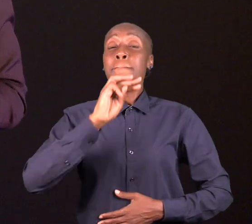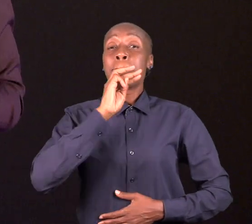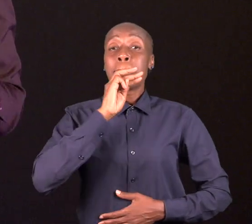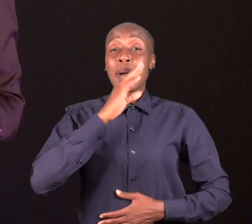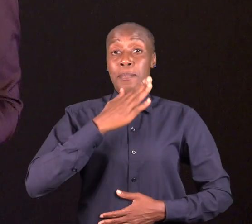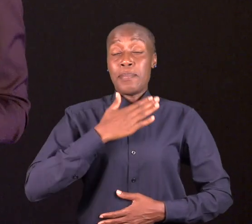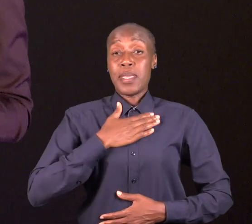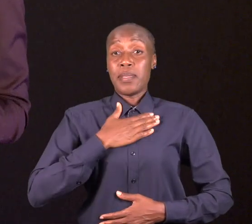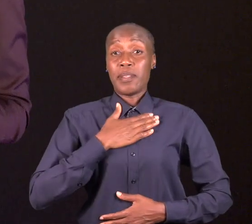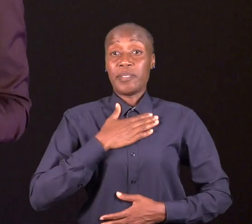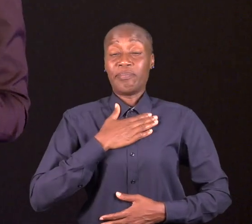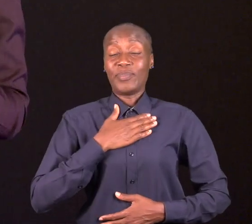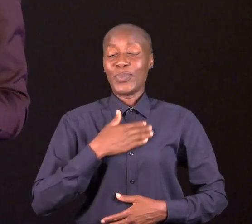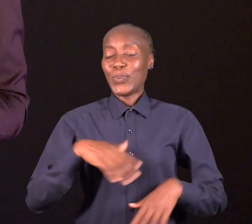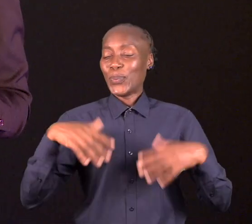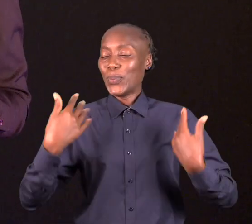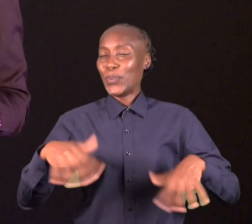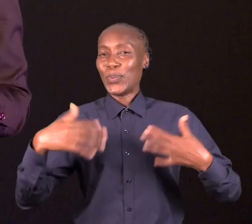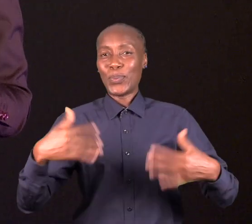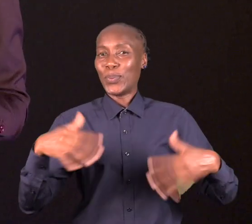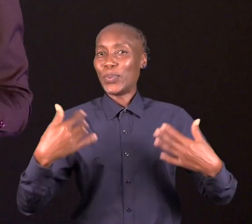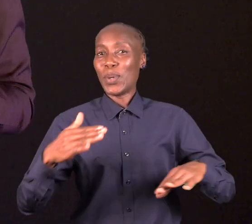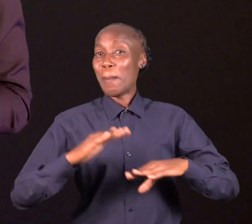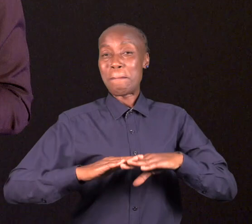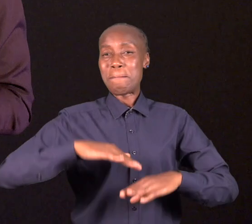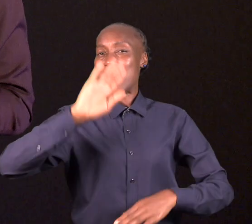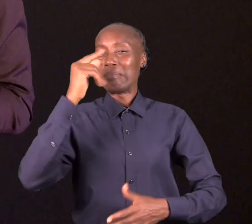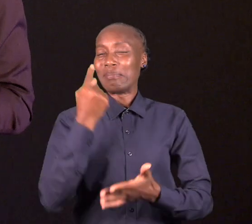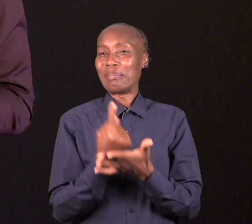Minha mãe era uma mulher incrível.